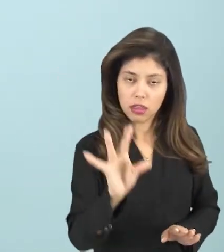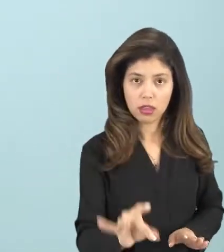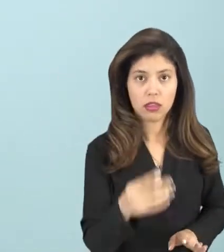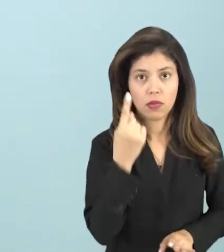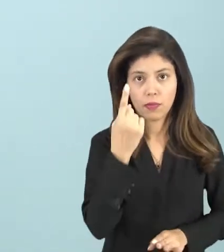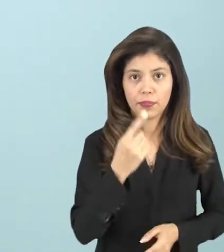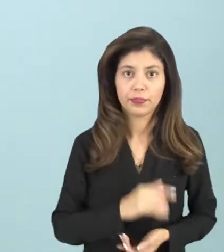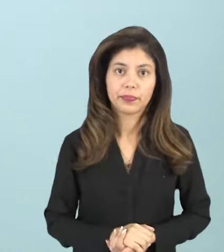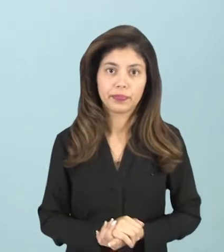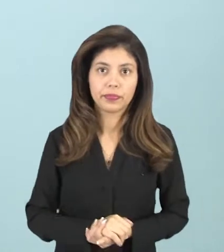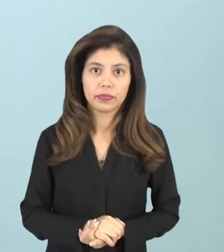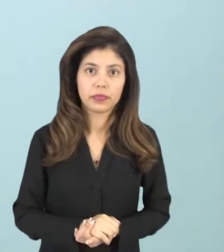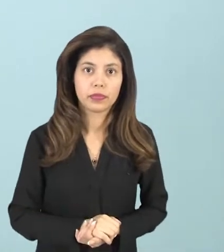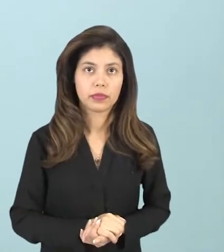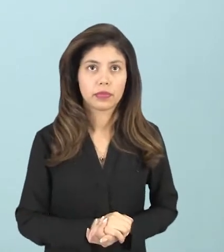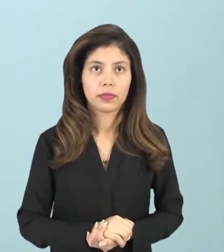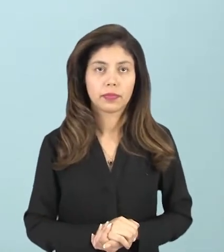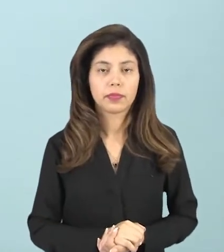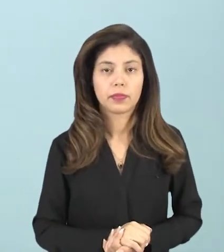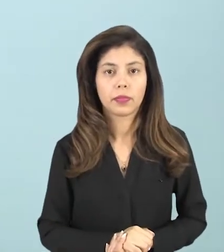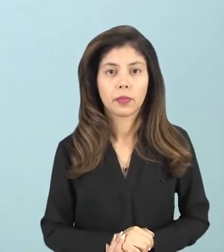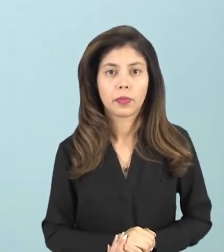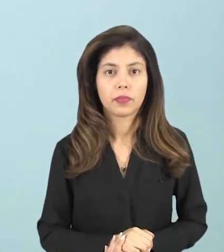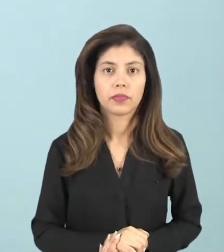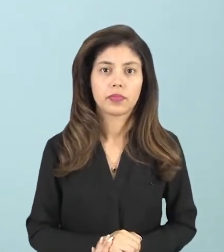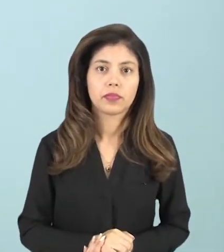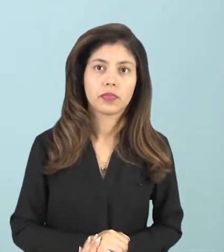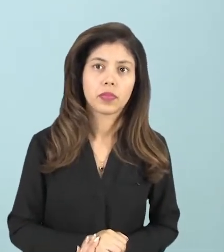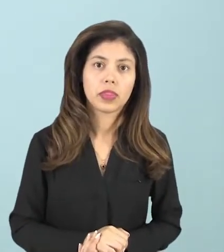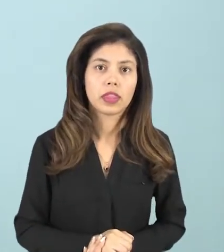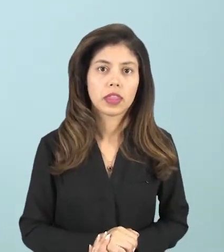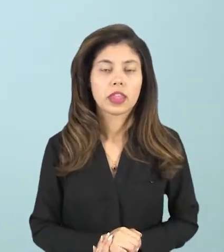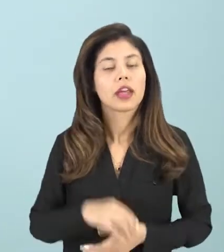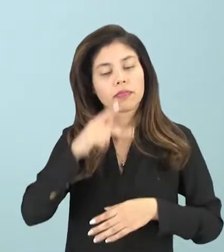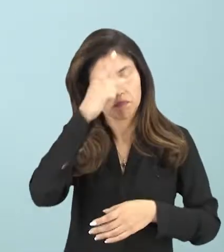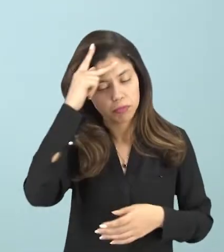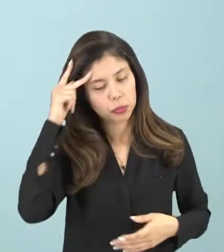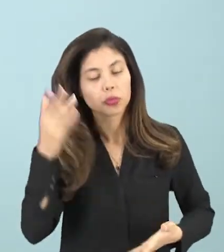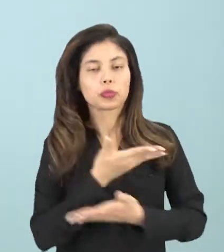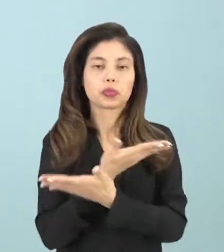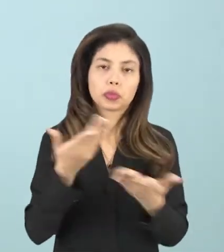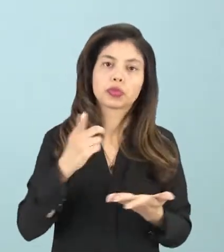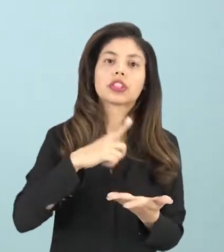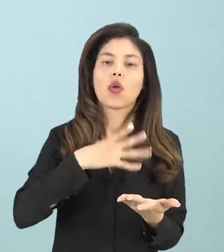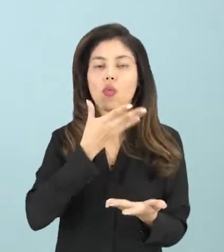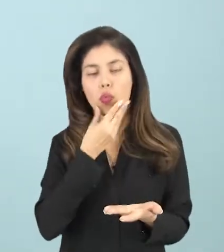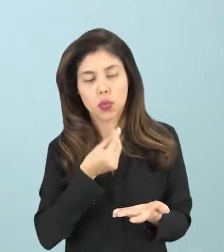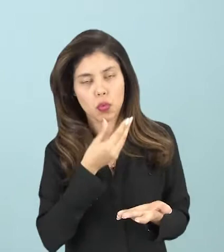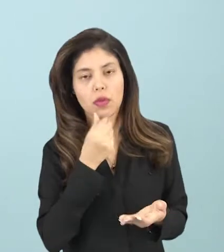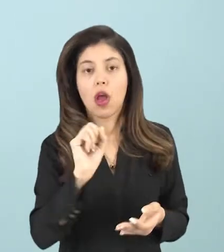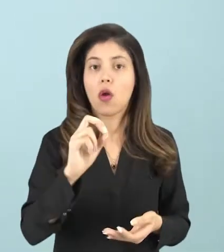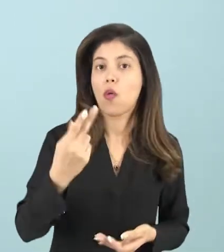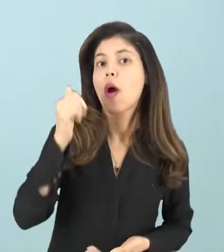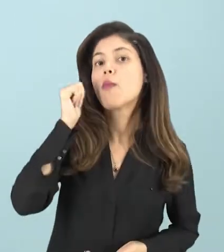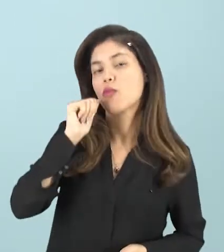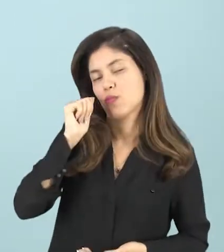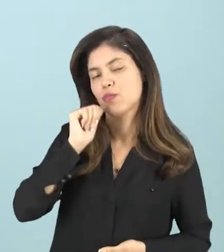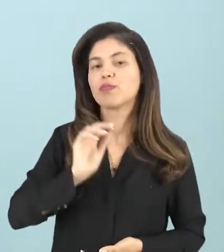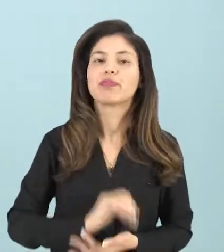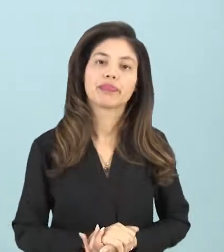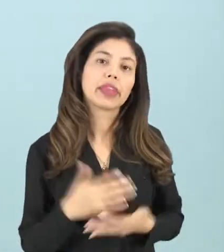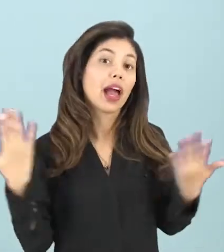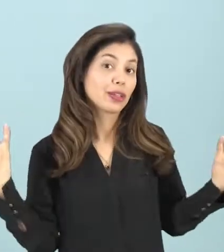um desses atores, no caso, sendo o homem ou a mulher.